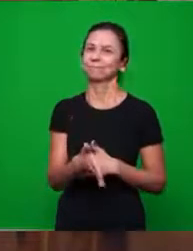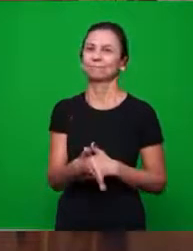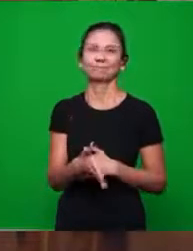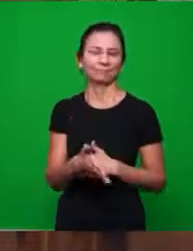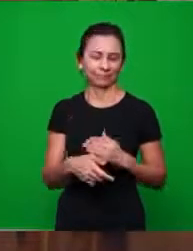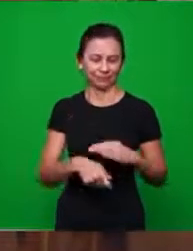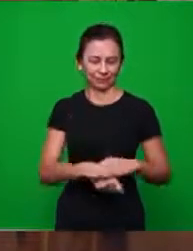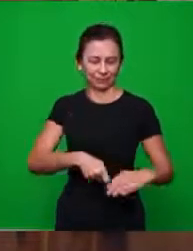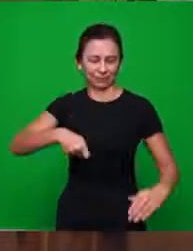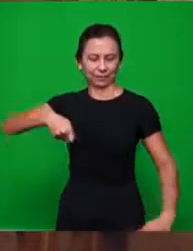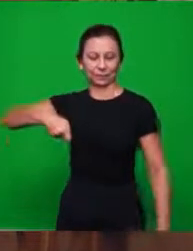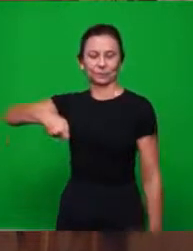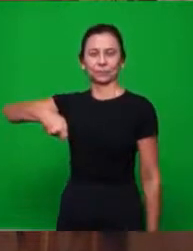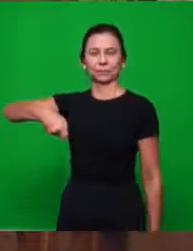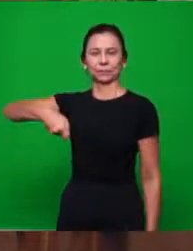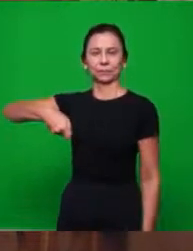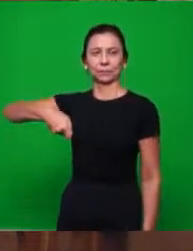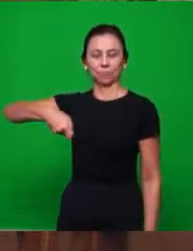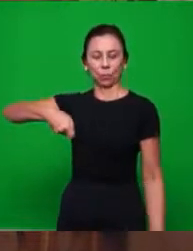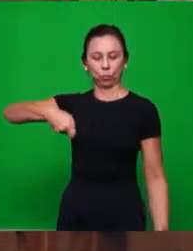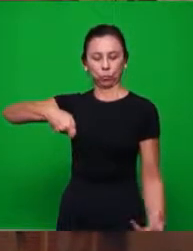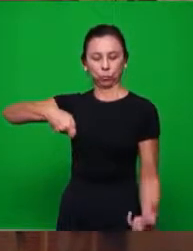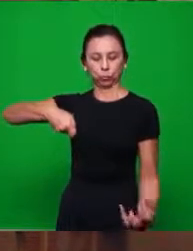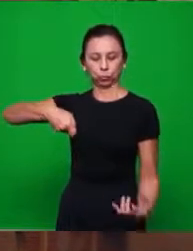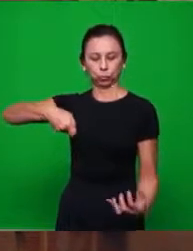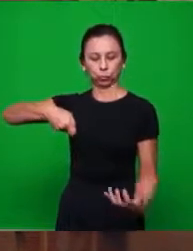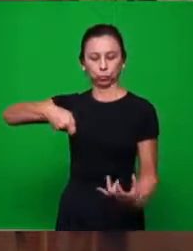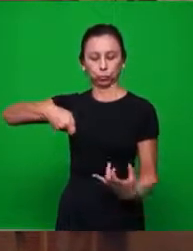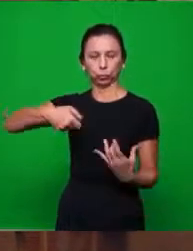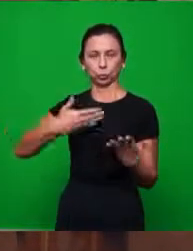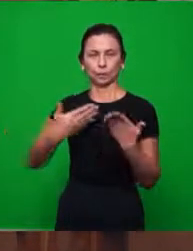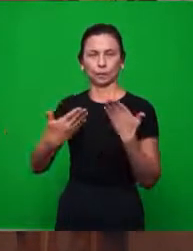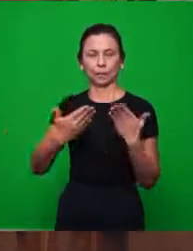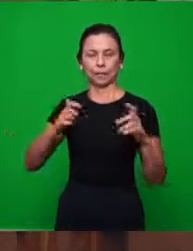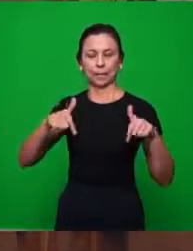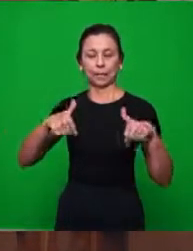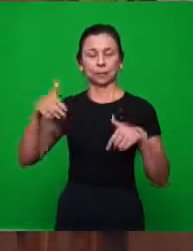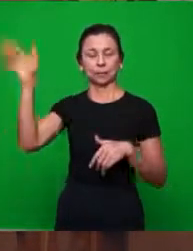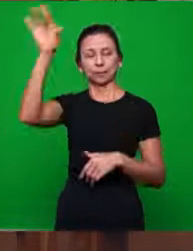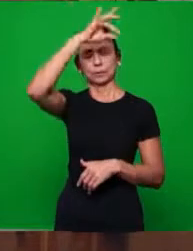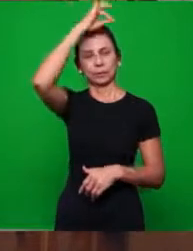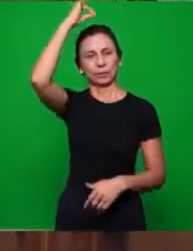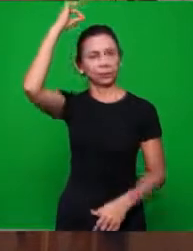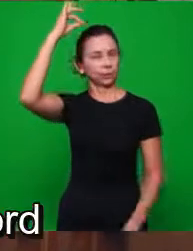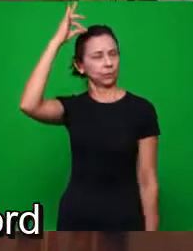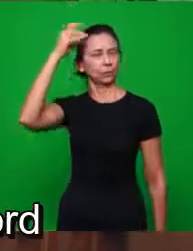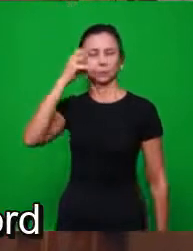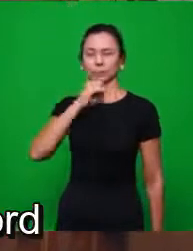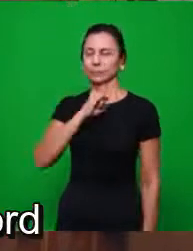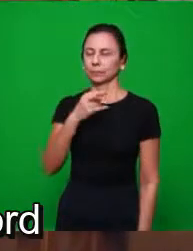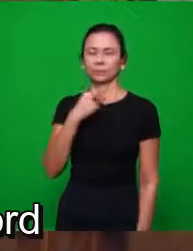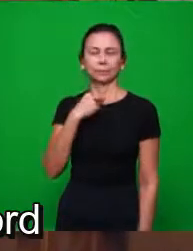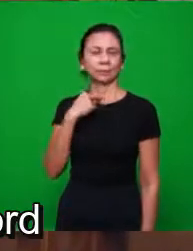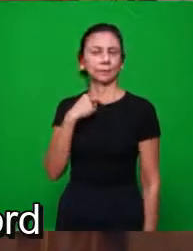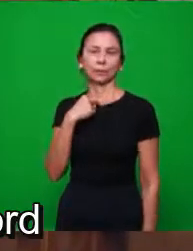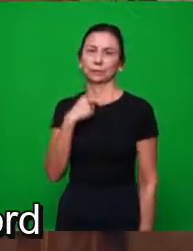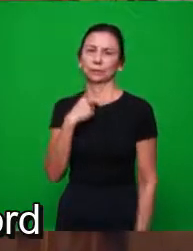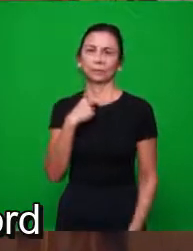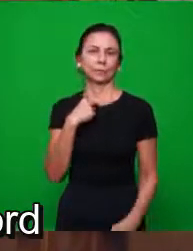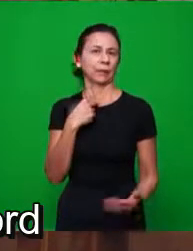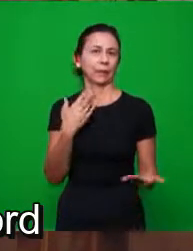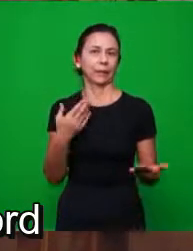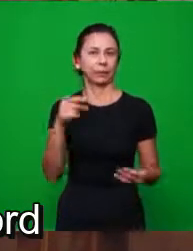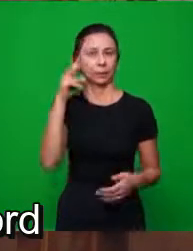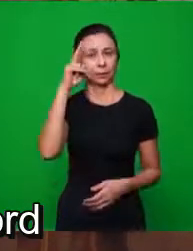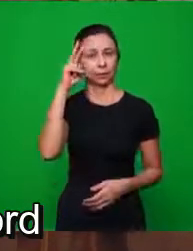espada, o fogo do Espírito, que é a palavra revelada. Ninguém vai entrar. Não é a letra,